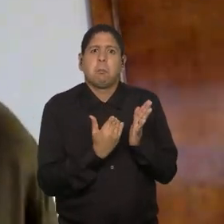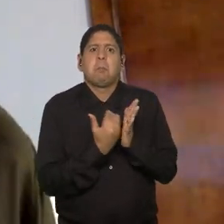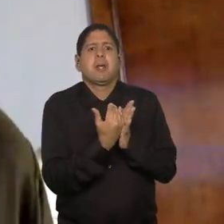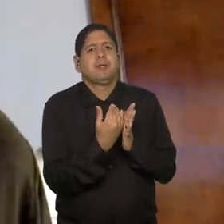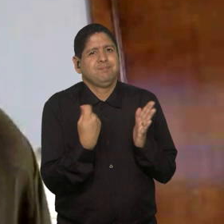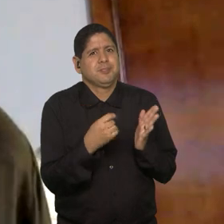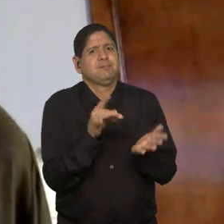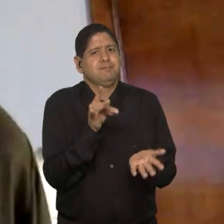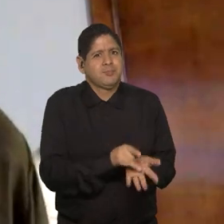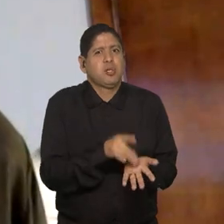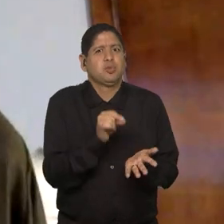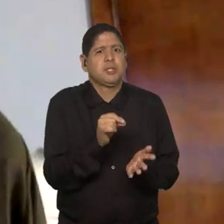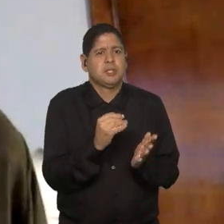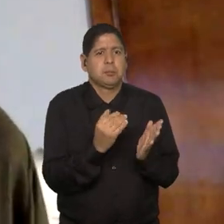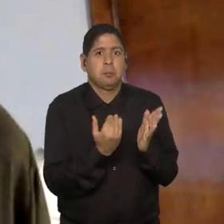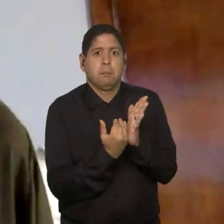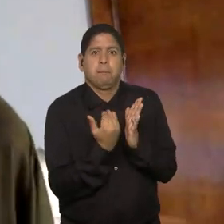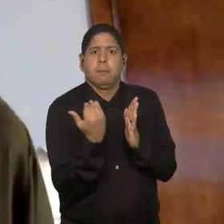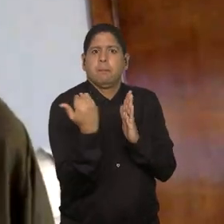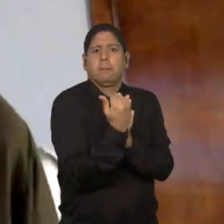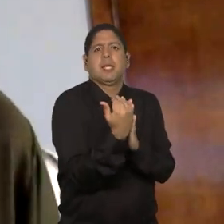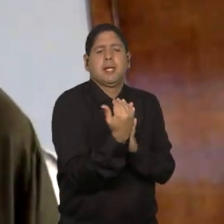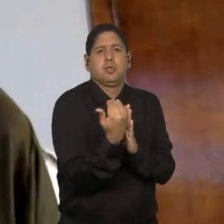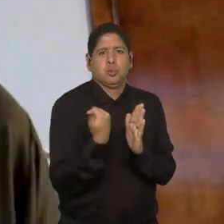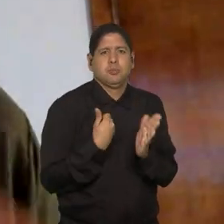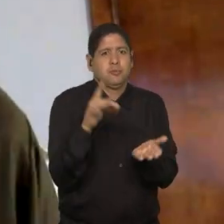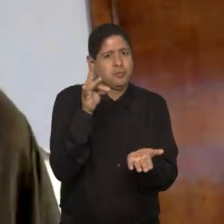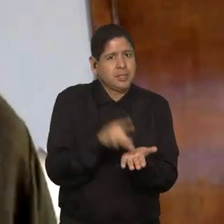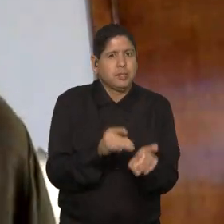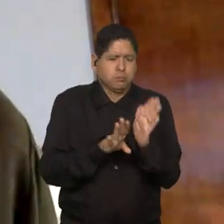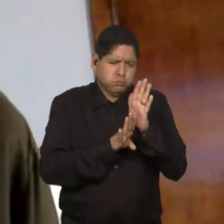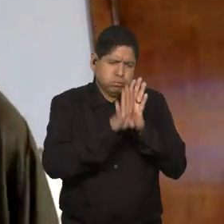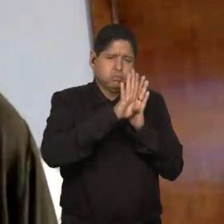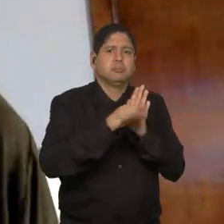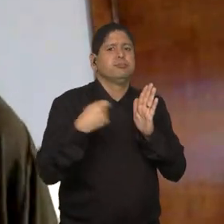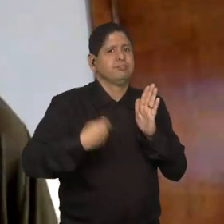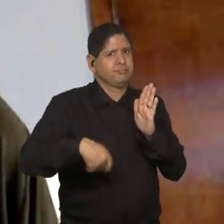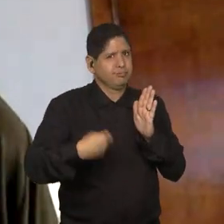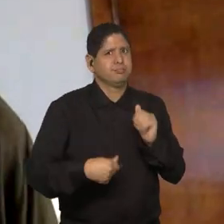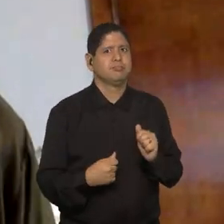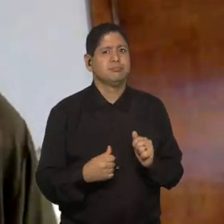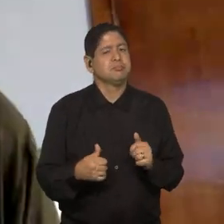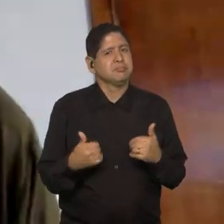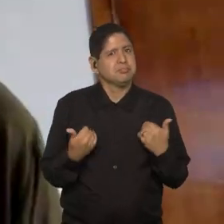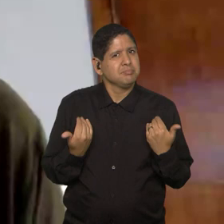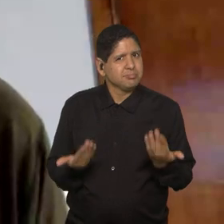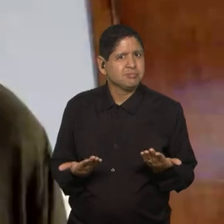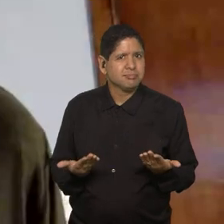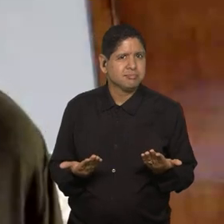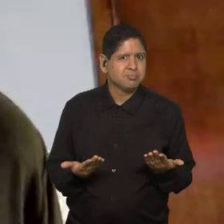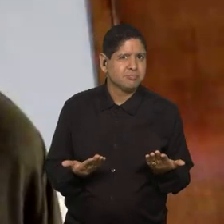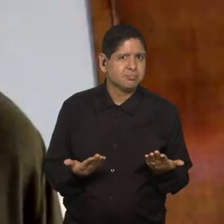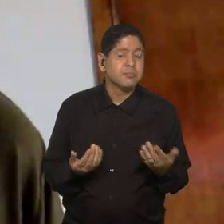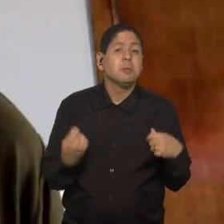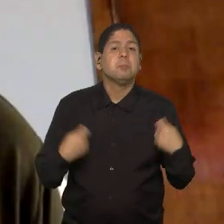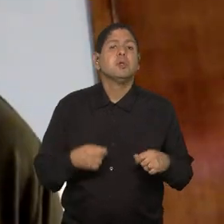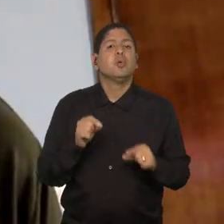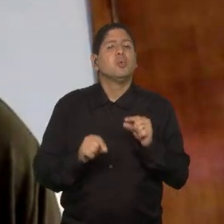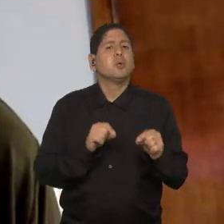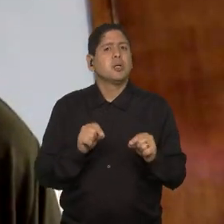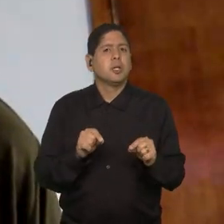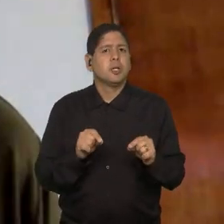oficialmente, né, os números oficiais precisam crescer muito. Então, é preciso